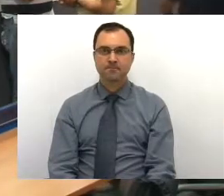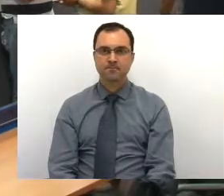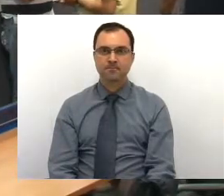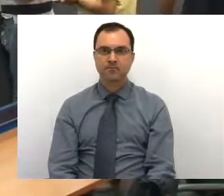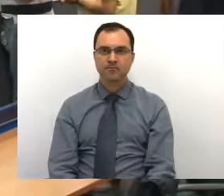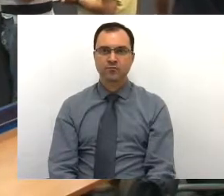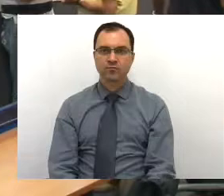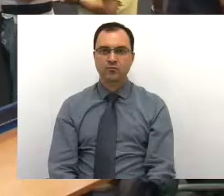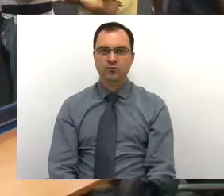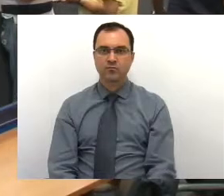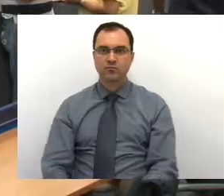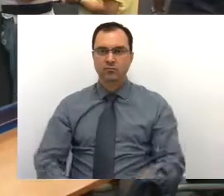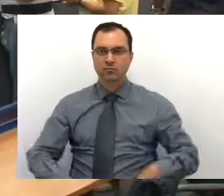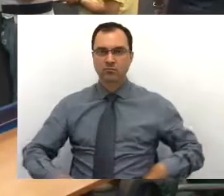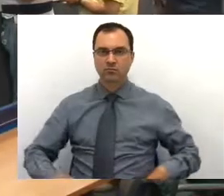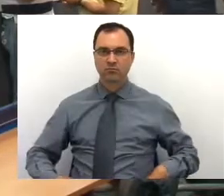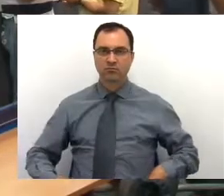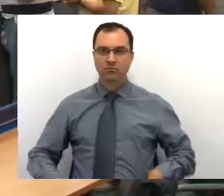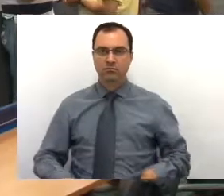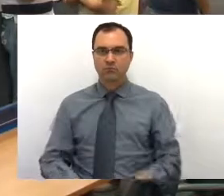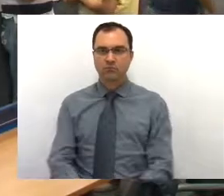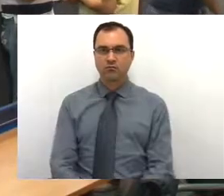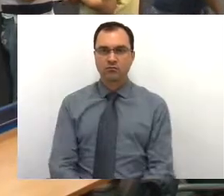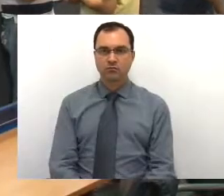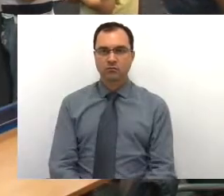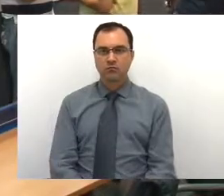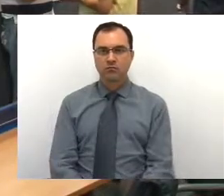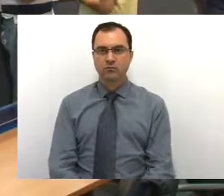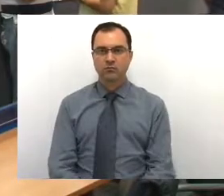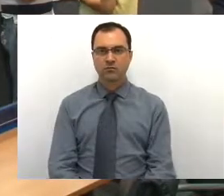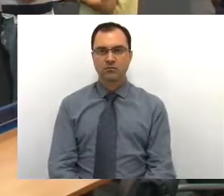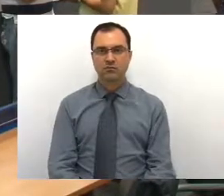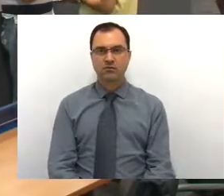Obrigado. Obrigado.